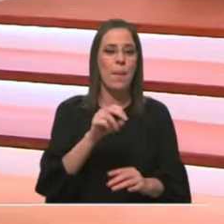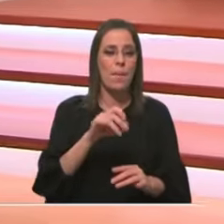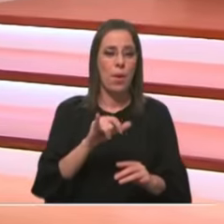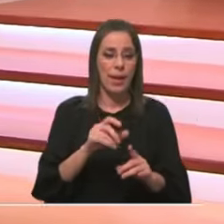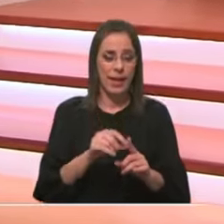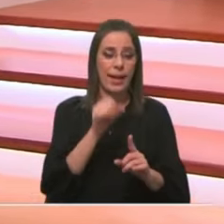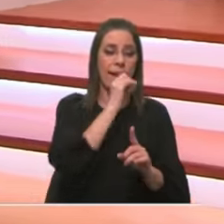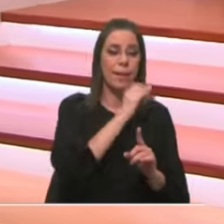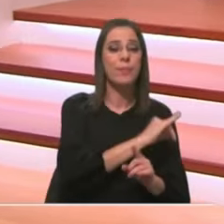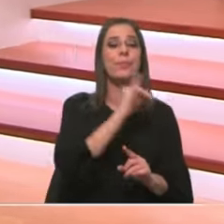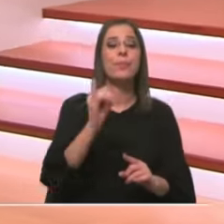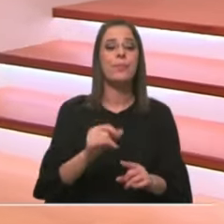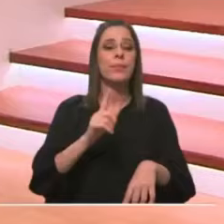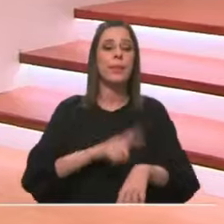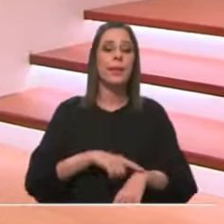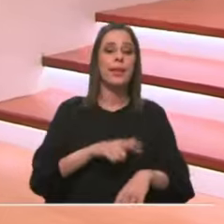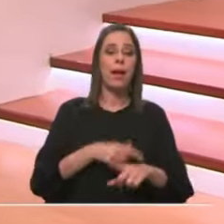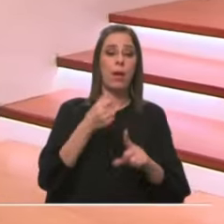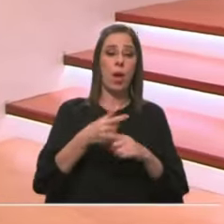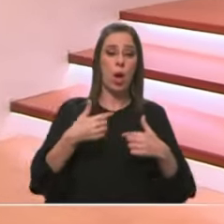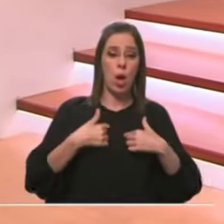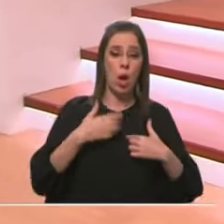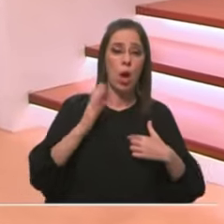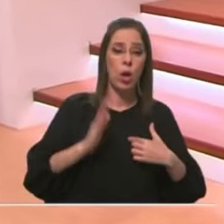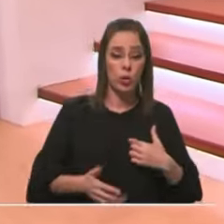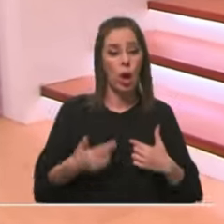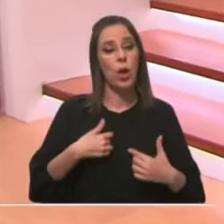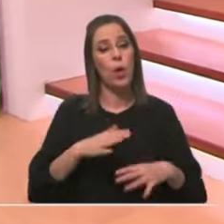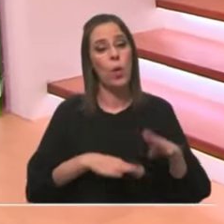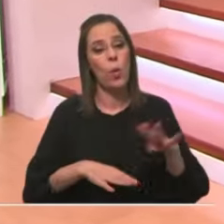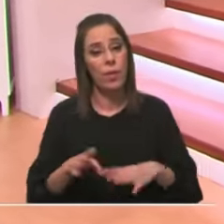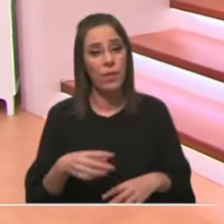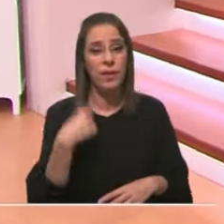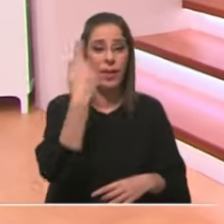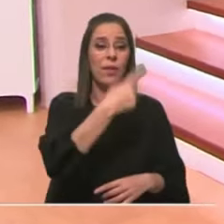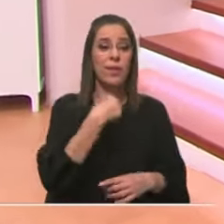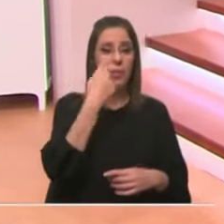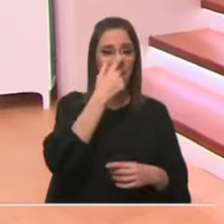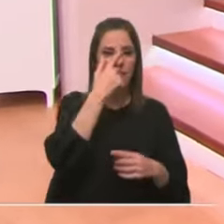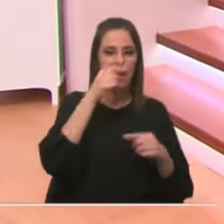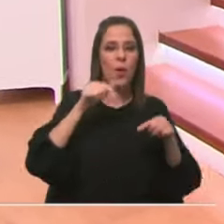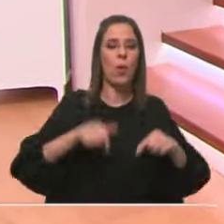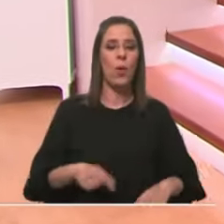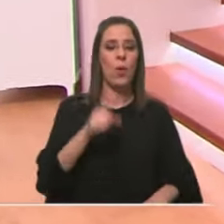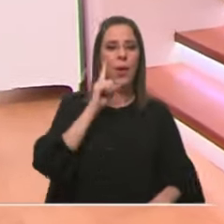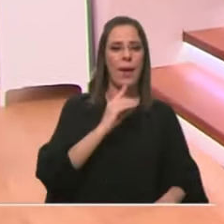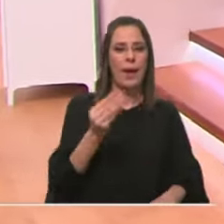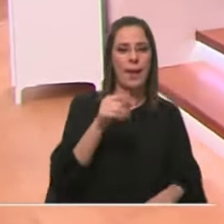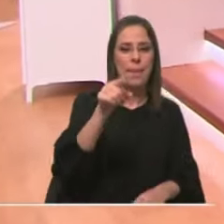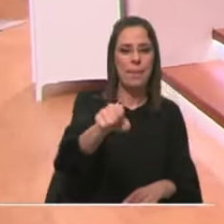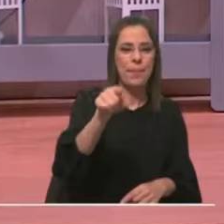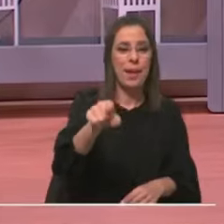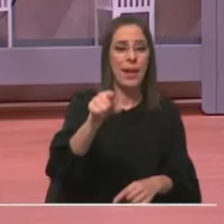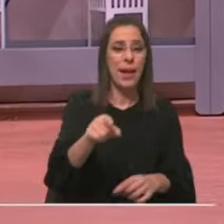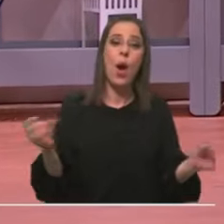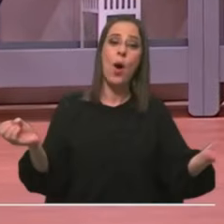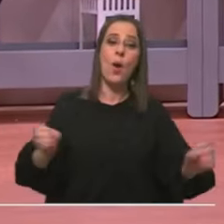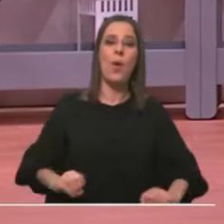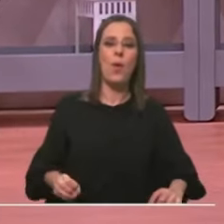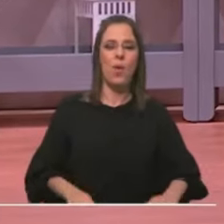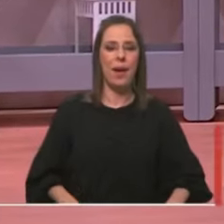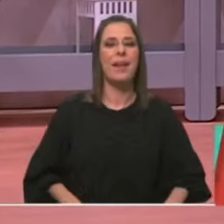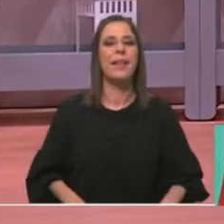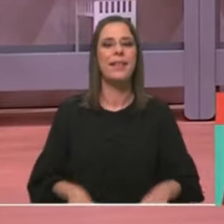Hora do desafio. Então tem sido comigo, tenho sido eu a fazer grandes figuras. Hoje é a menina que tem andado ausente.